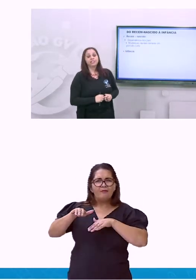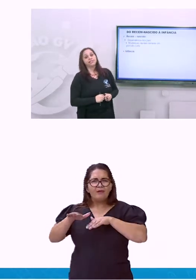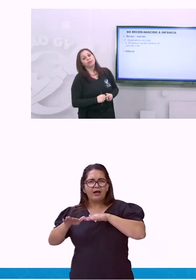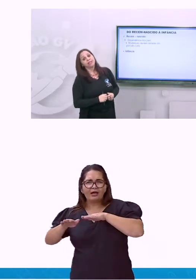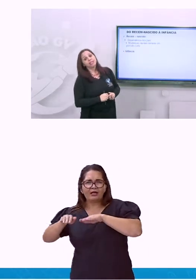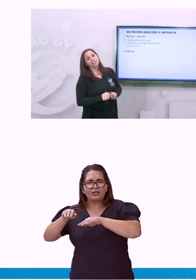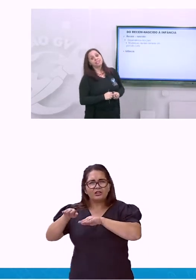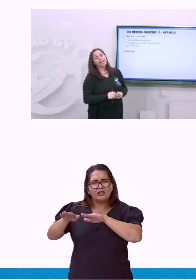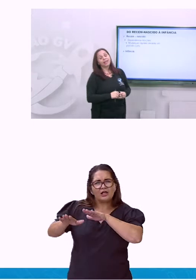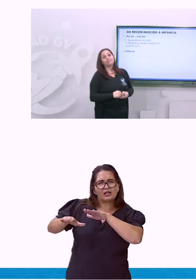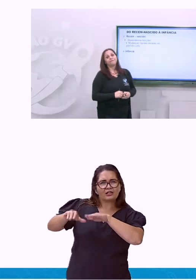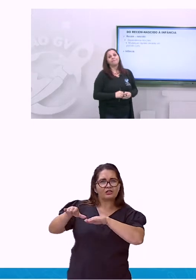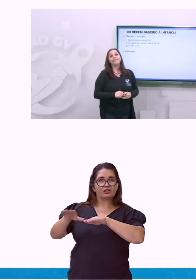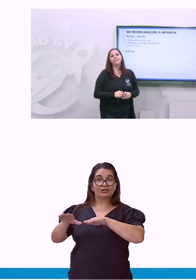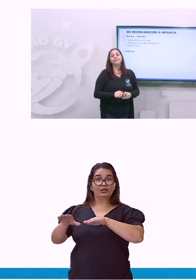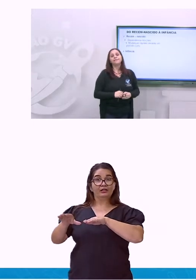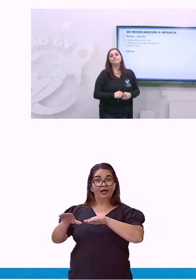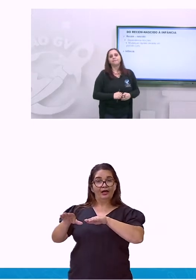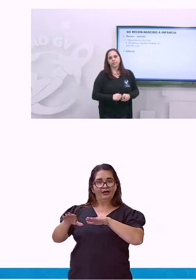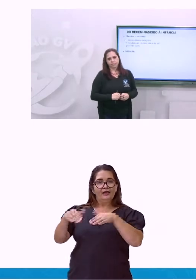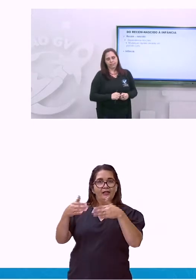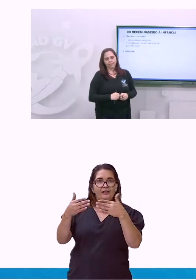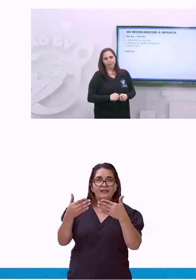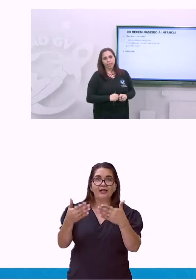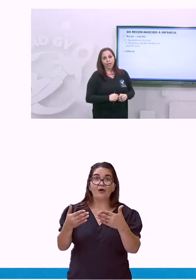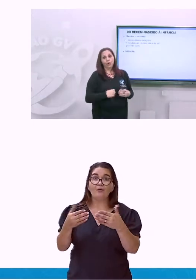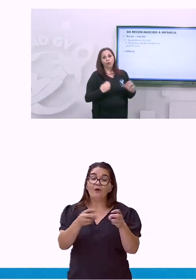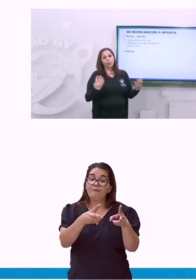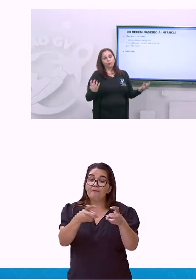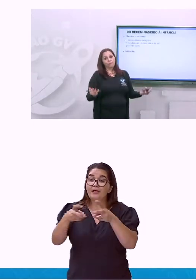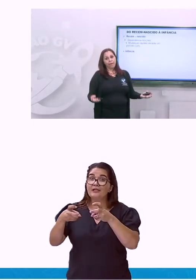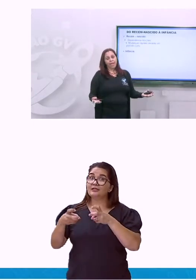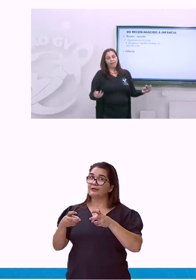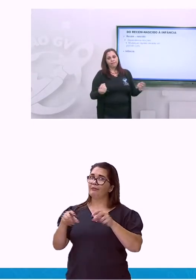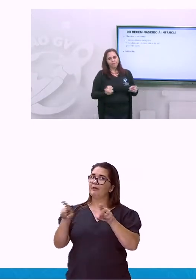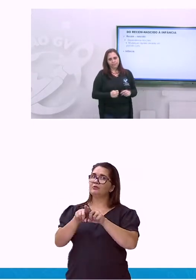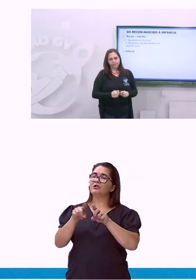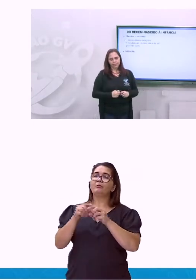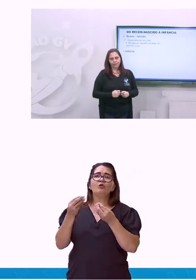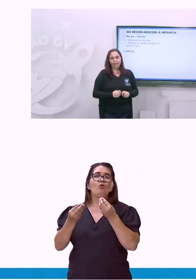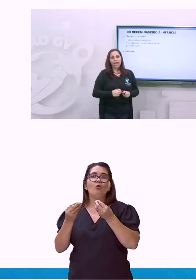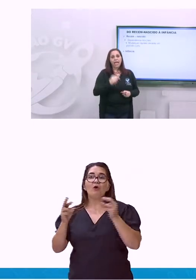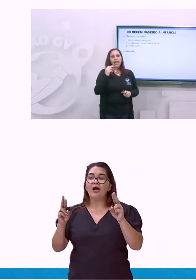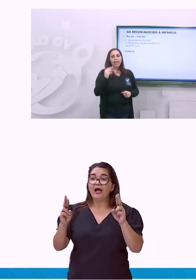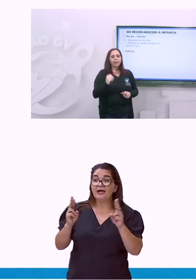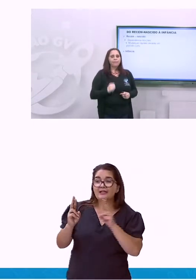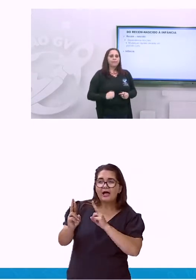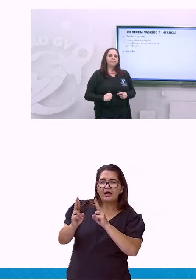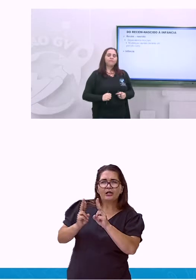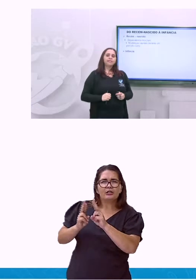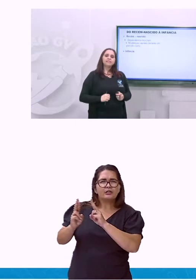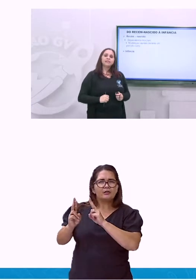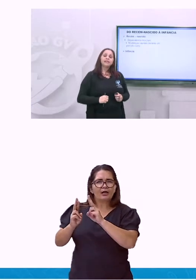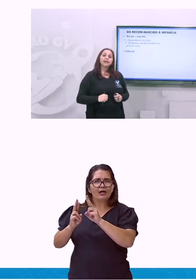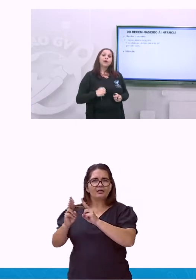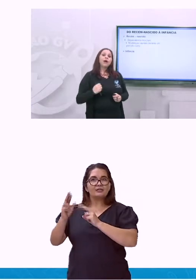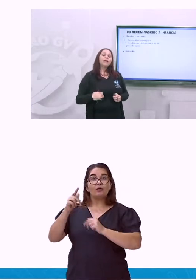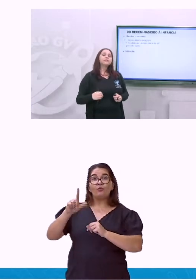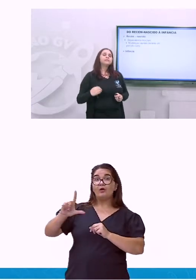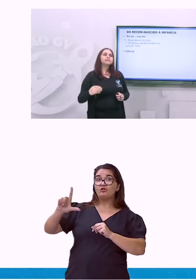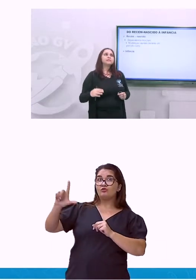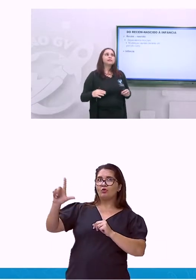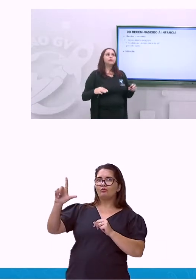a gente diz então que ele já está na infância, ou primeira infância. Na infância,